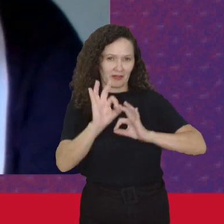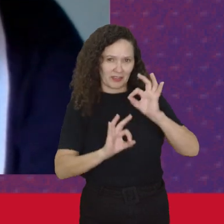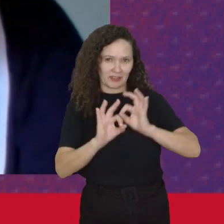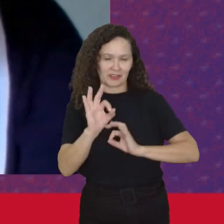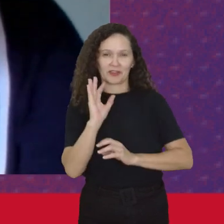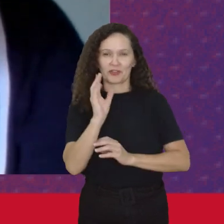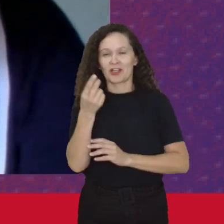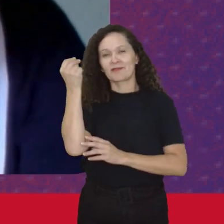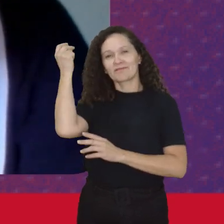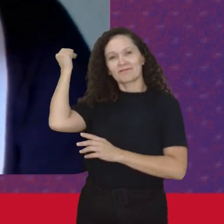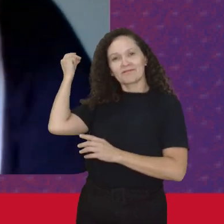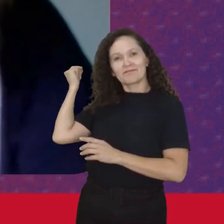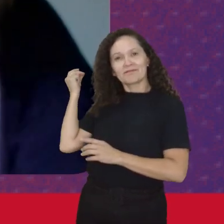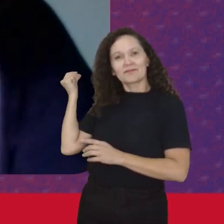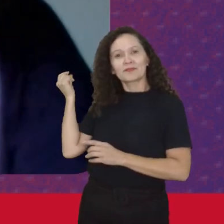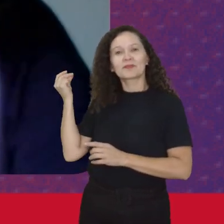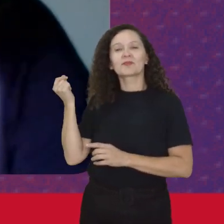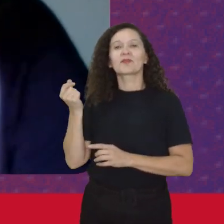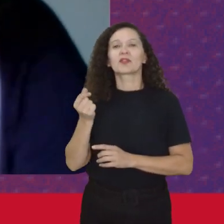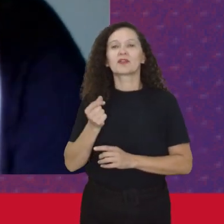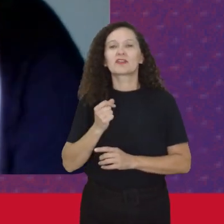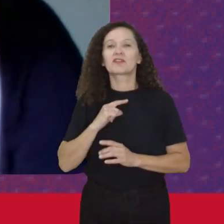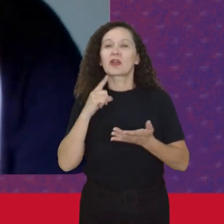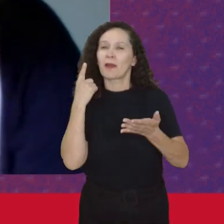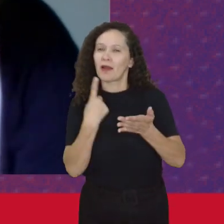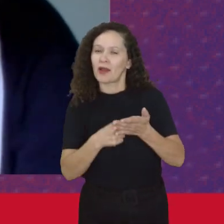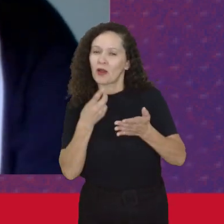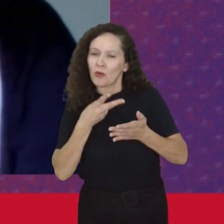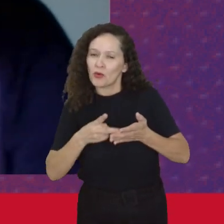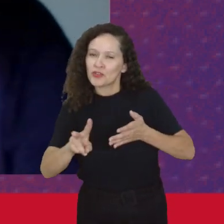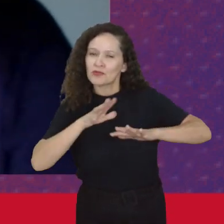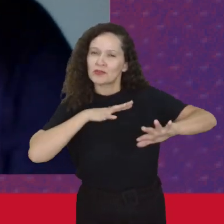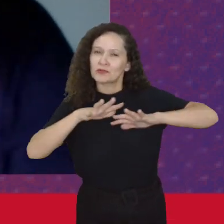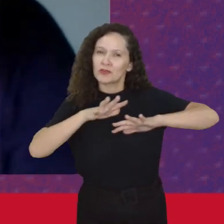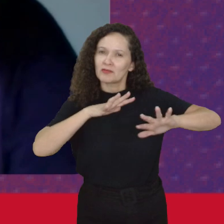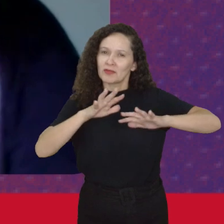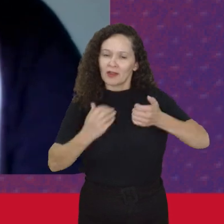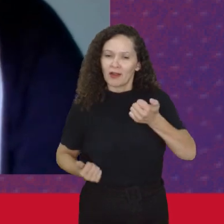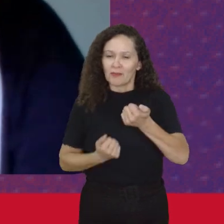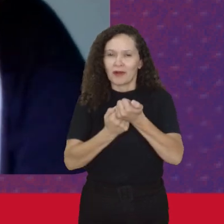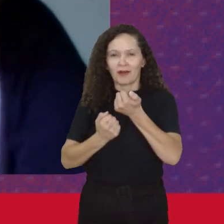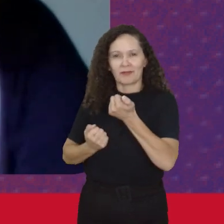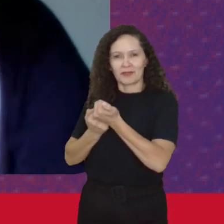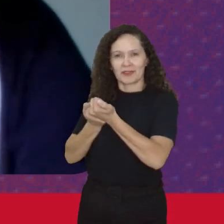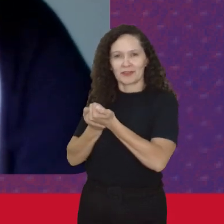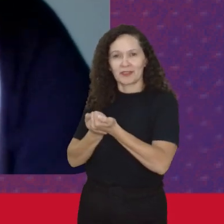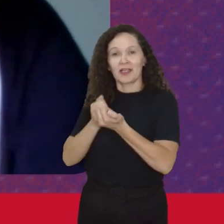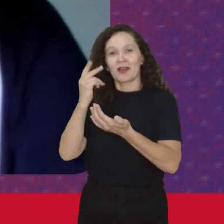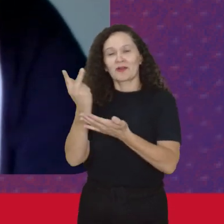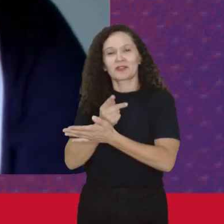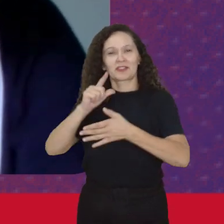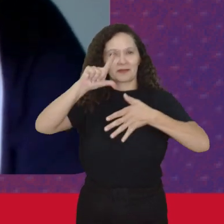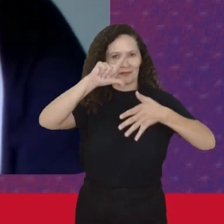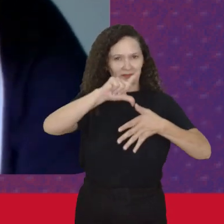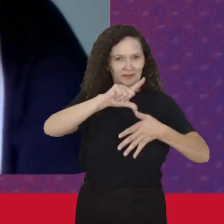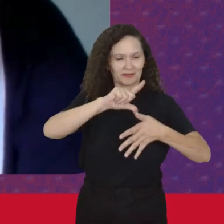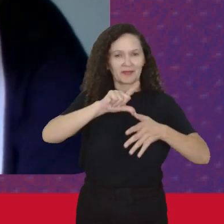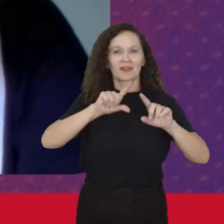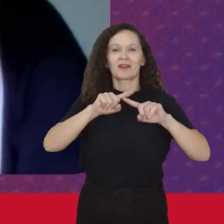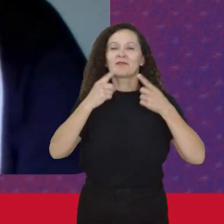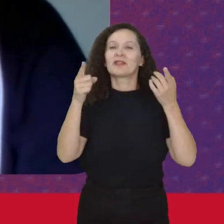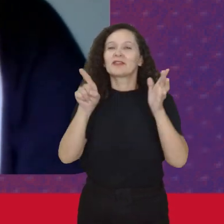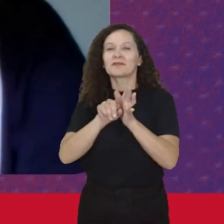De De impor Sua agenda Para os movimentos E aí isso se deu Tanto na América Latina Mas também